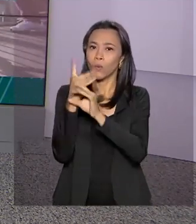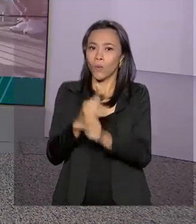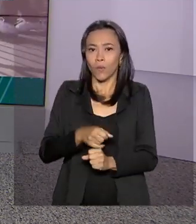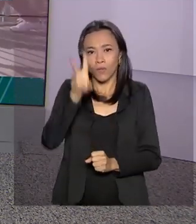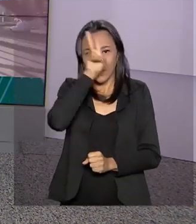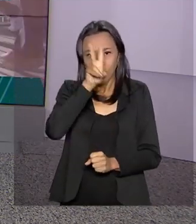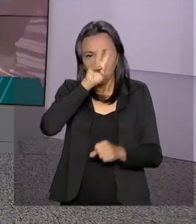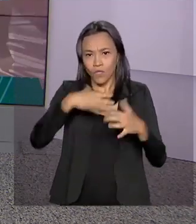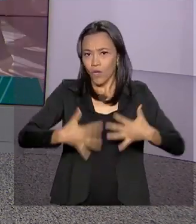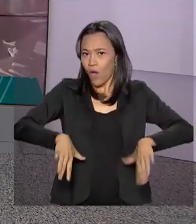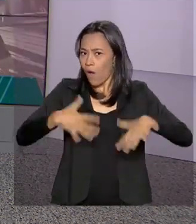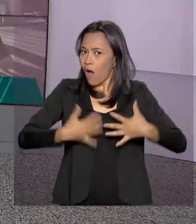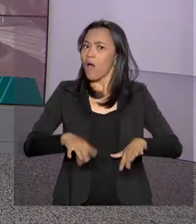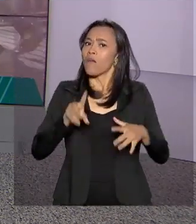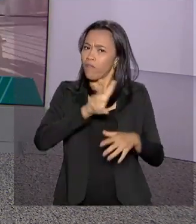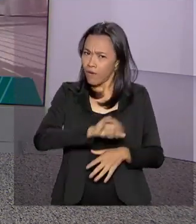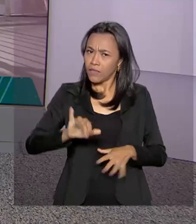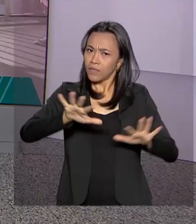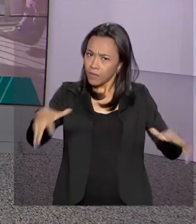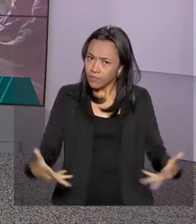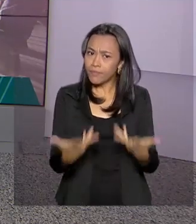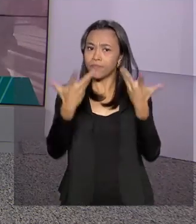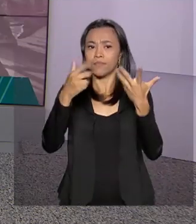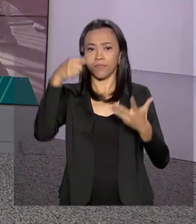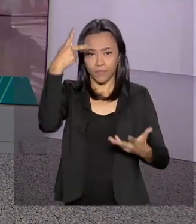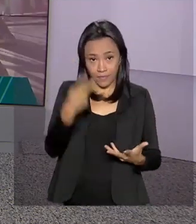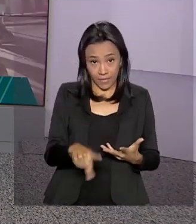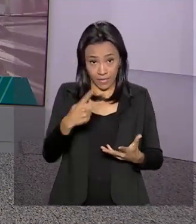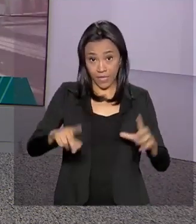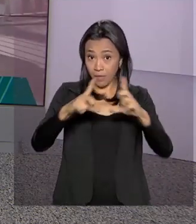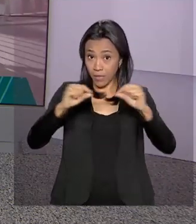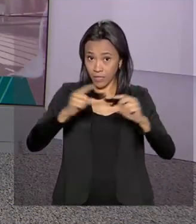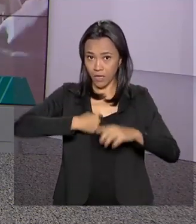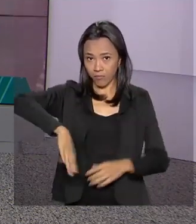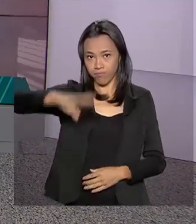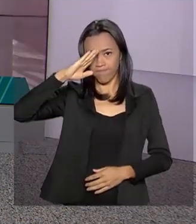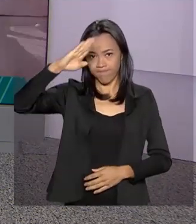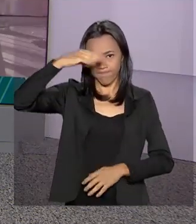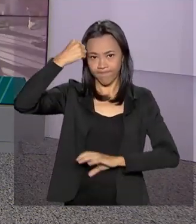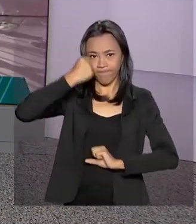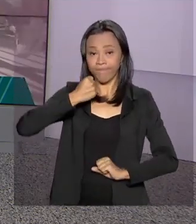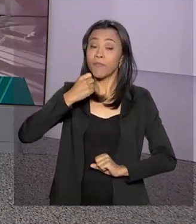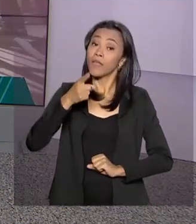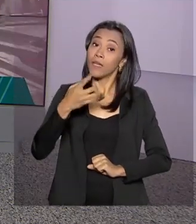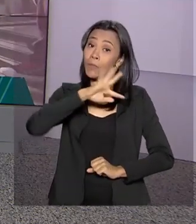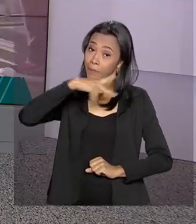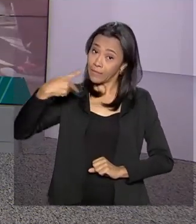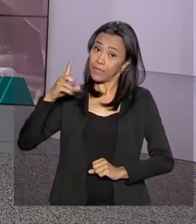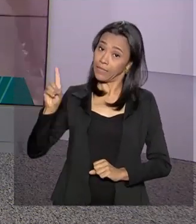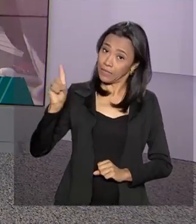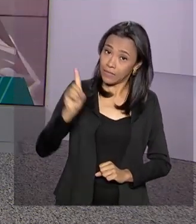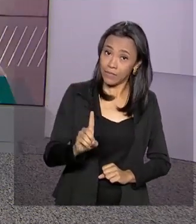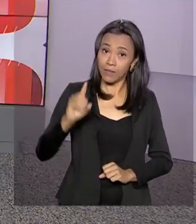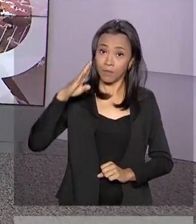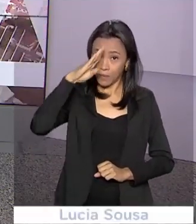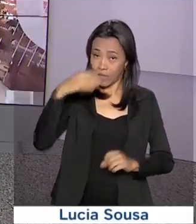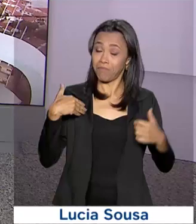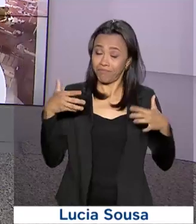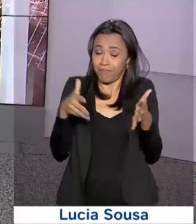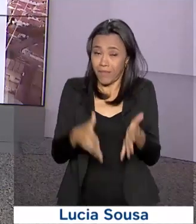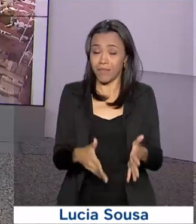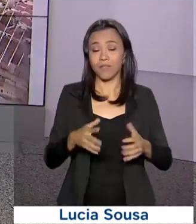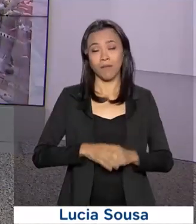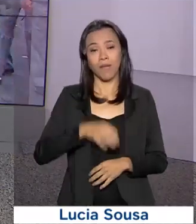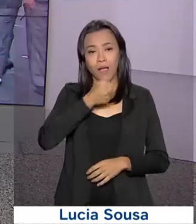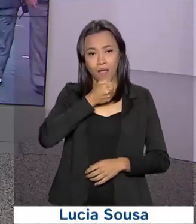Uma cerimônia cívico-militar será realizada no Quartel General do Exército aqui em Brasília. E o presidente Jair Bolsonaro participa. A repórter